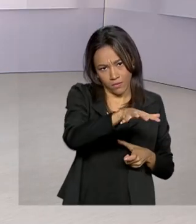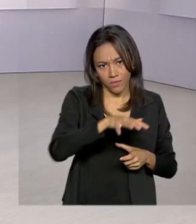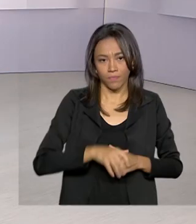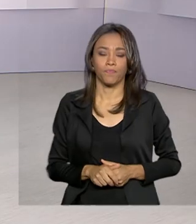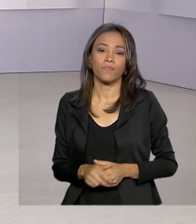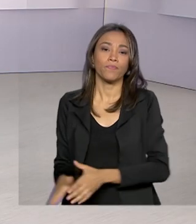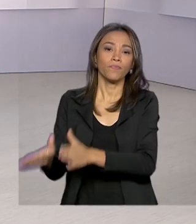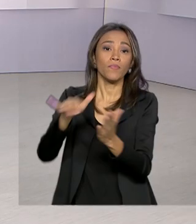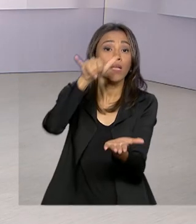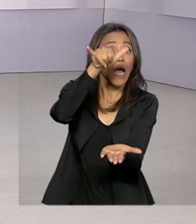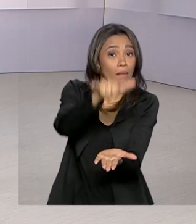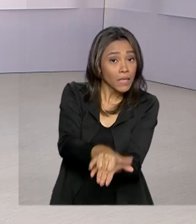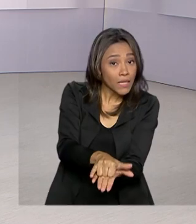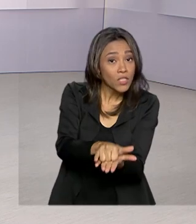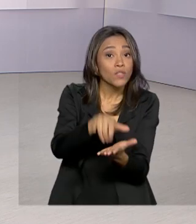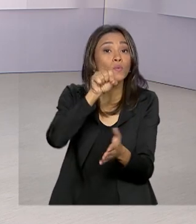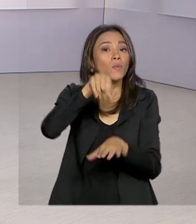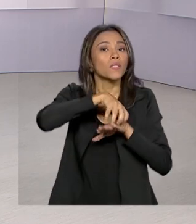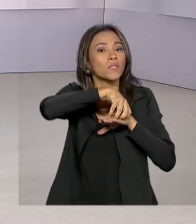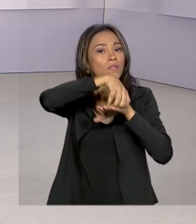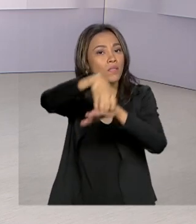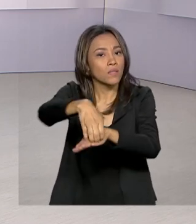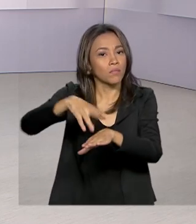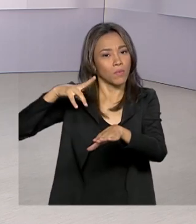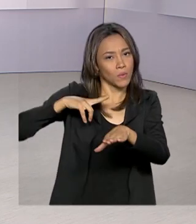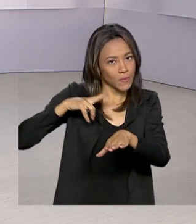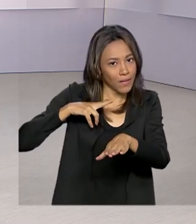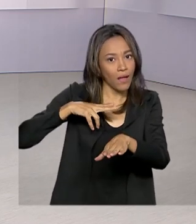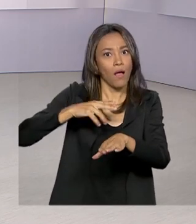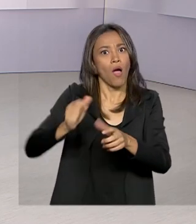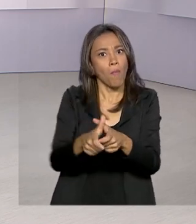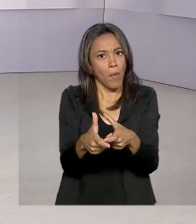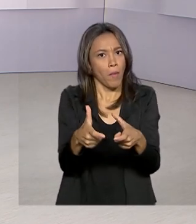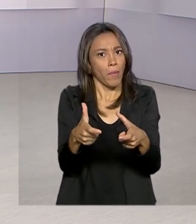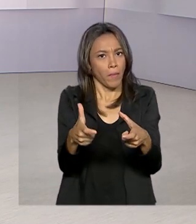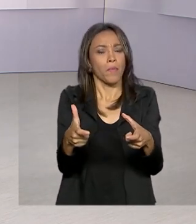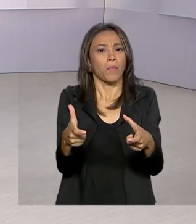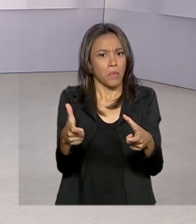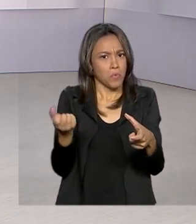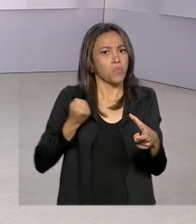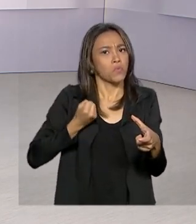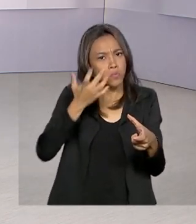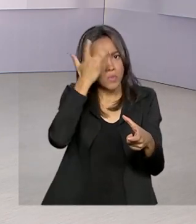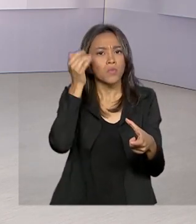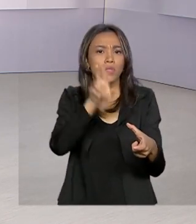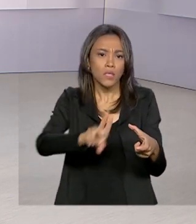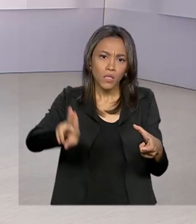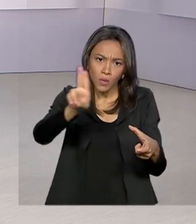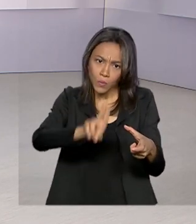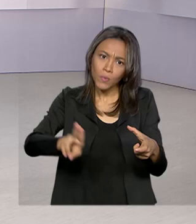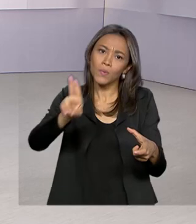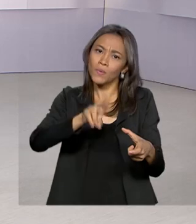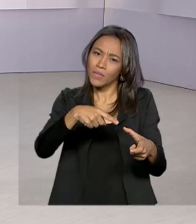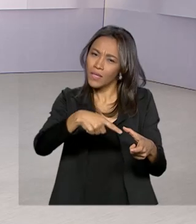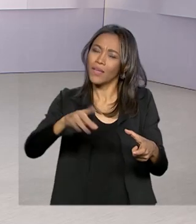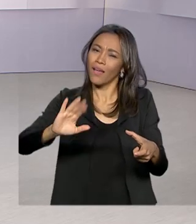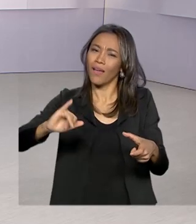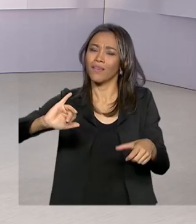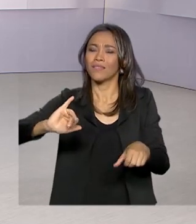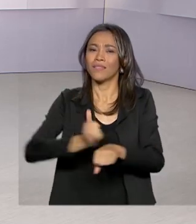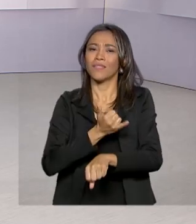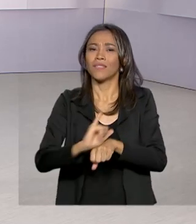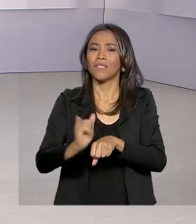Os aplicativos de transporte individual aumentaram o número de pessoas que usam o veículo como instrumento de trabalho.